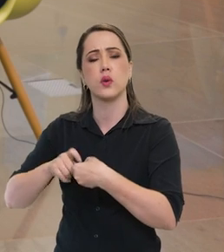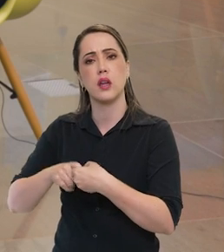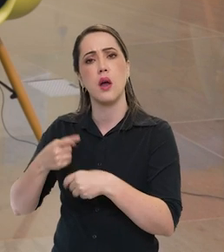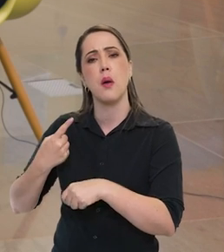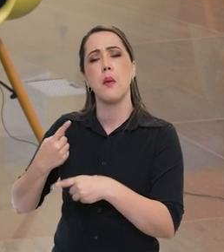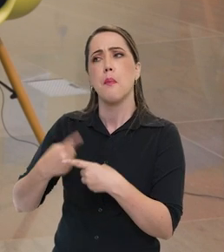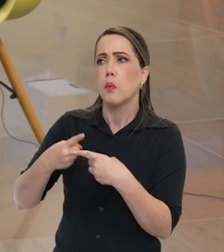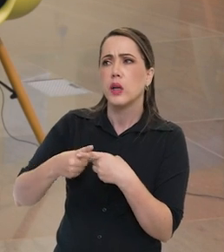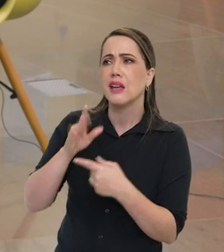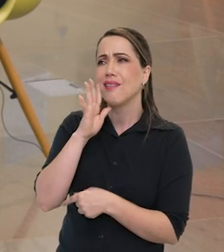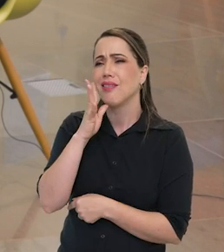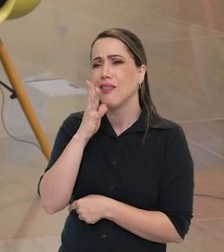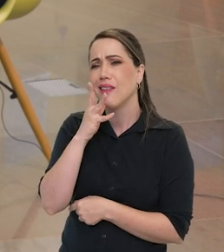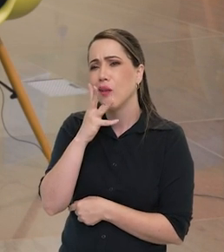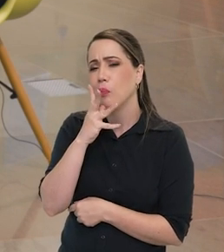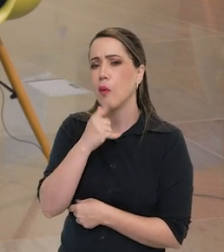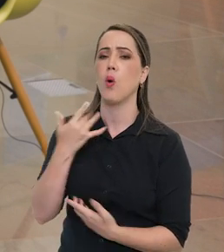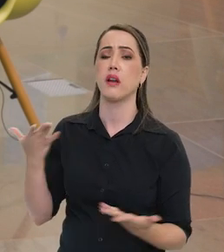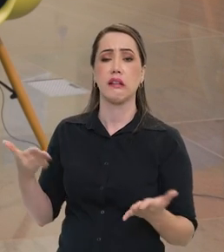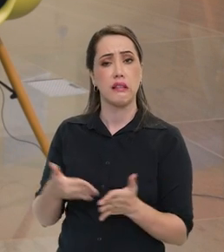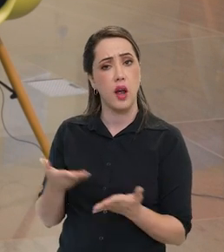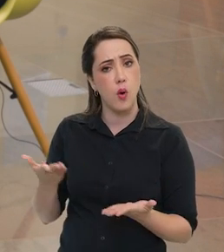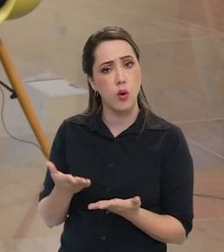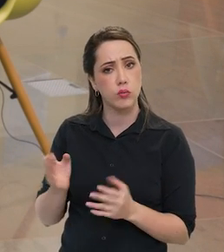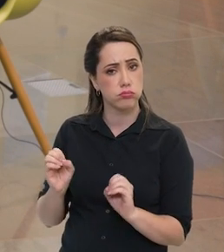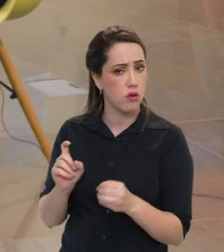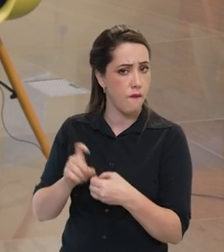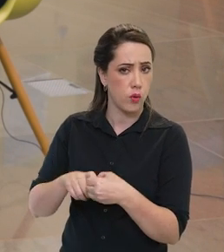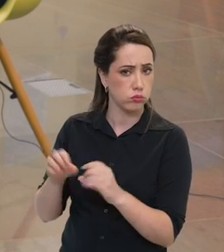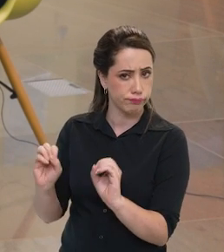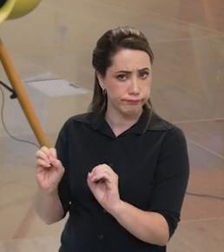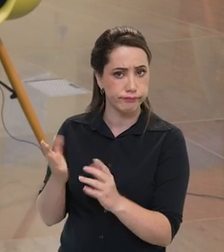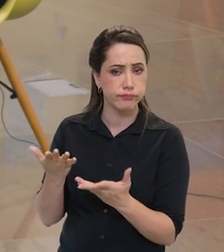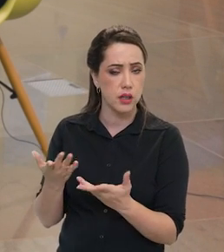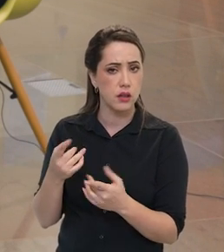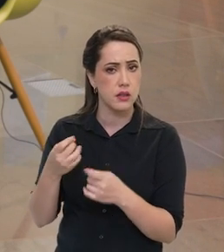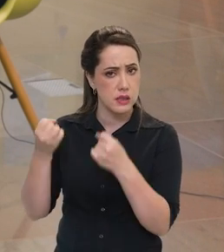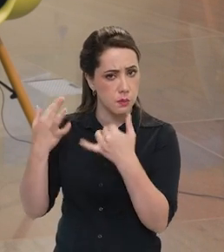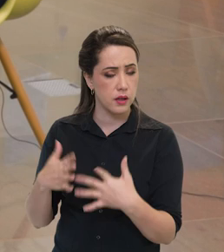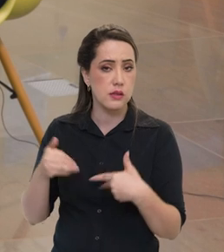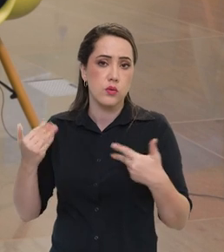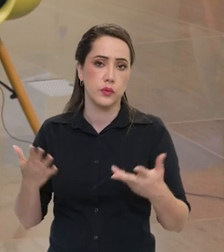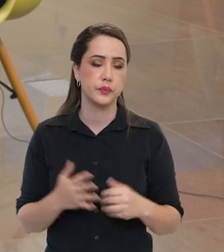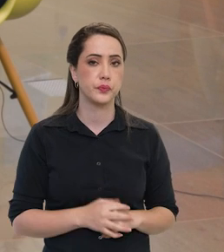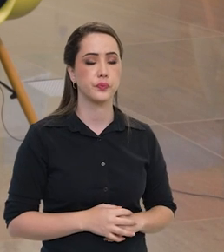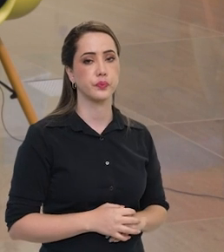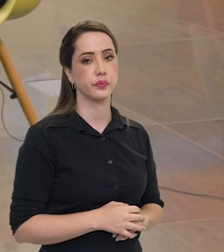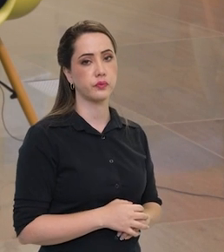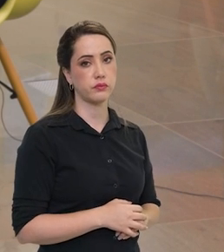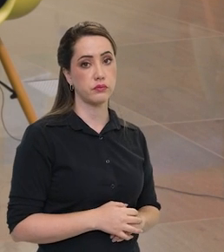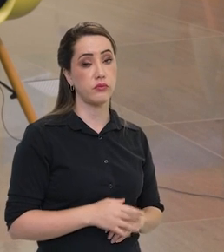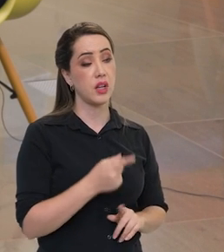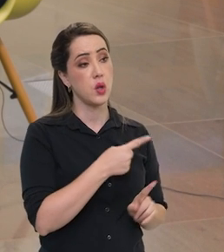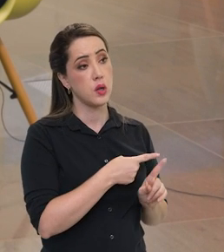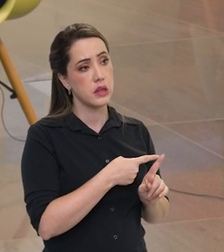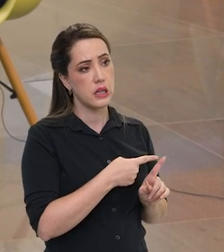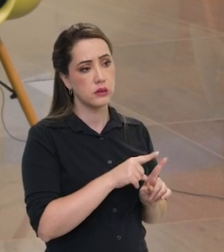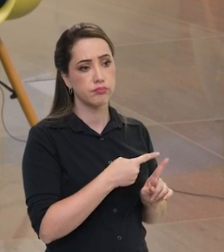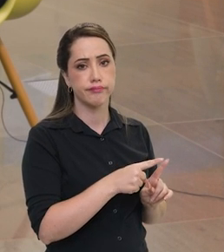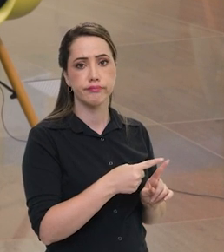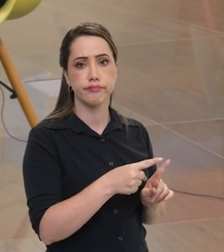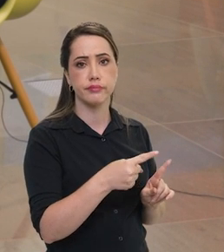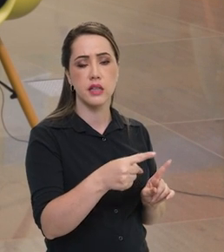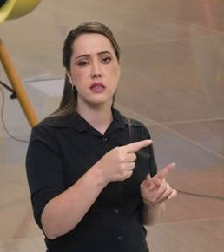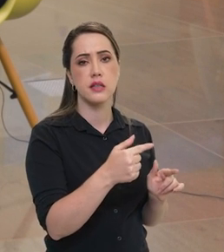tempo tão grande? Por que passou esse tempo sem ninguém ir para lá? Tem uma explicação para isso? Durante esse